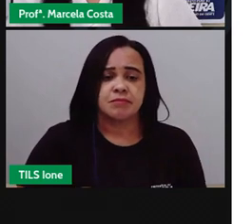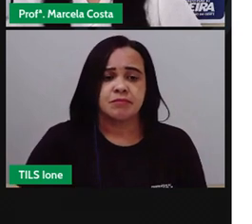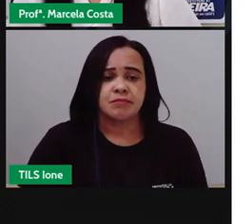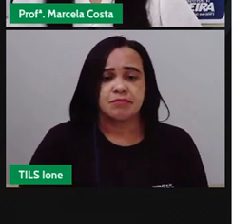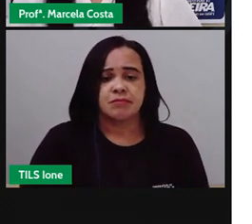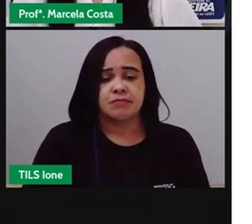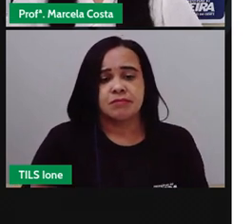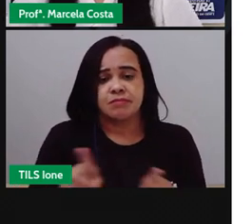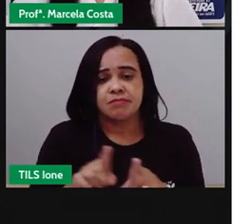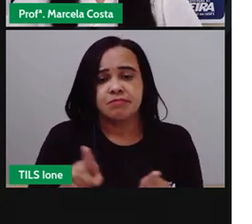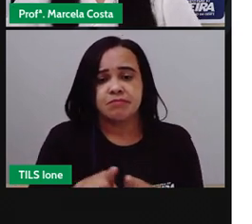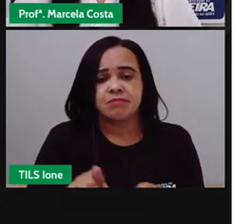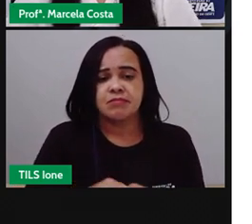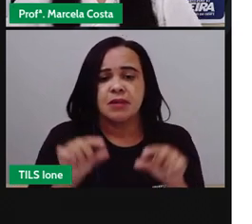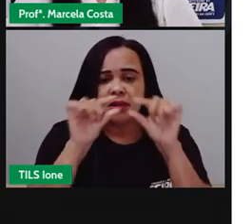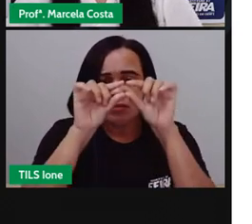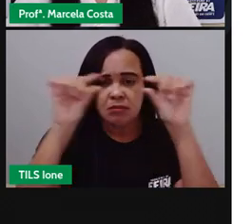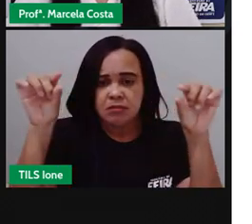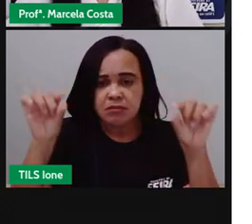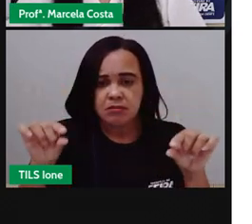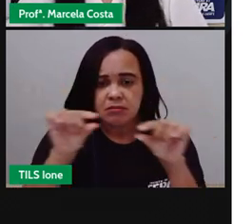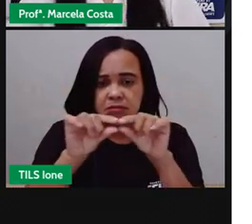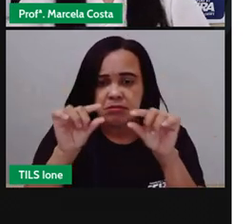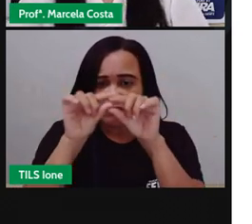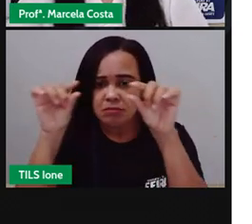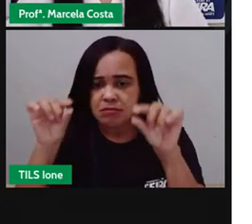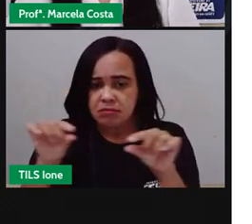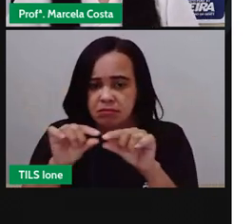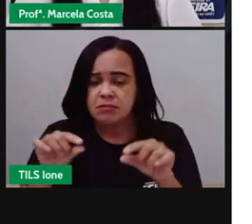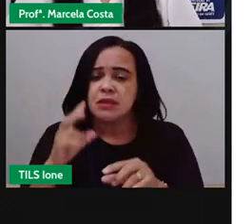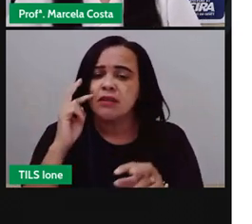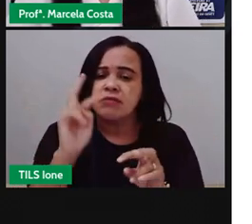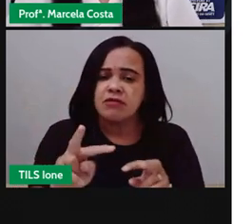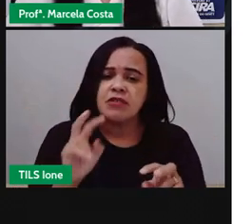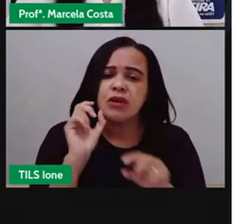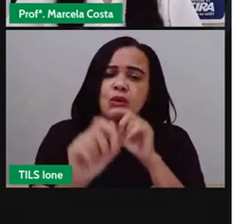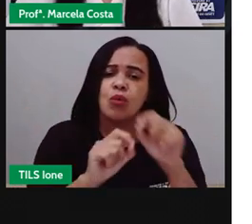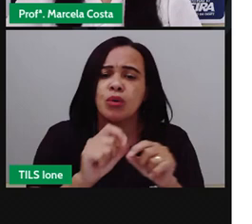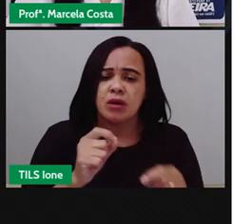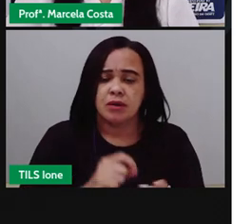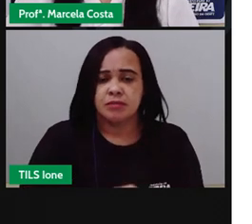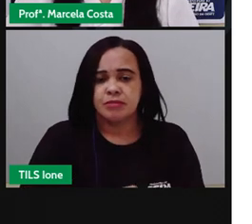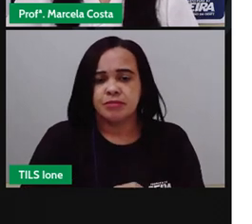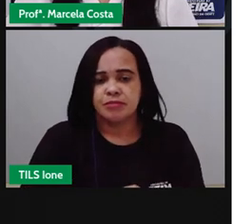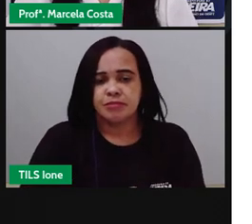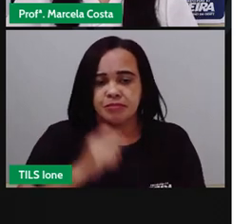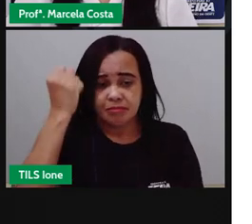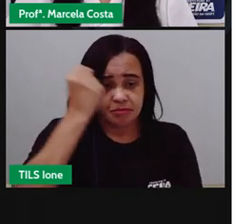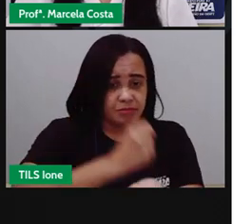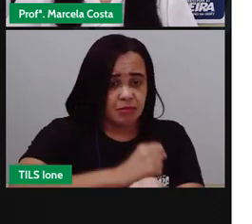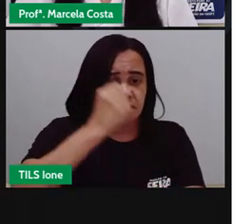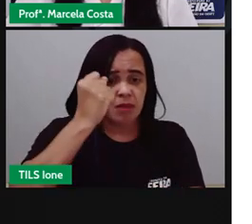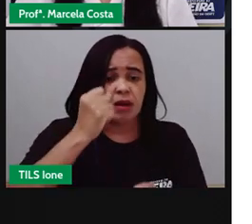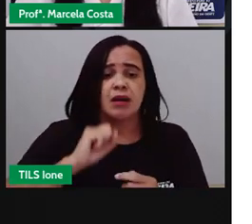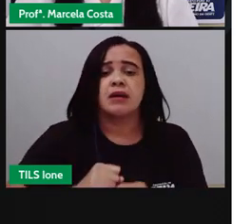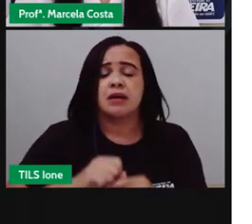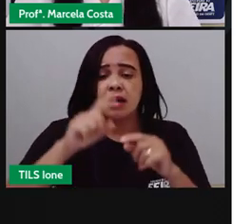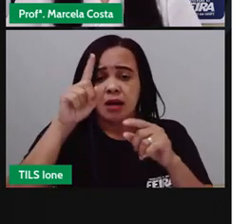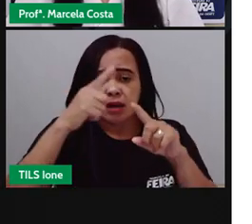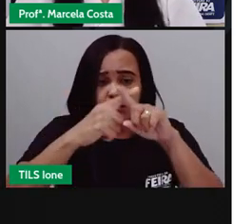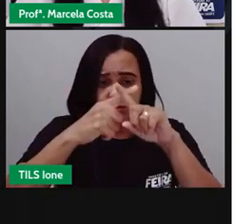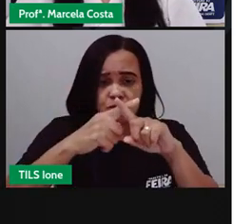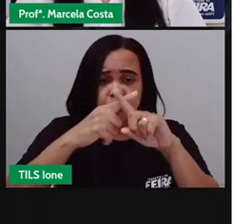legenda que eu estou mostrando para vocês. Você vai marcar um X aí